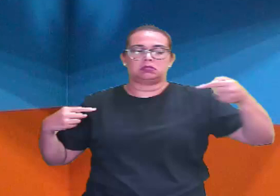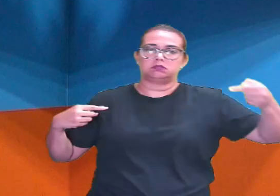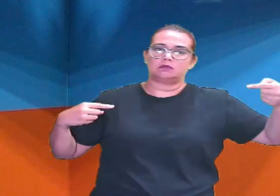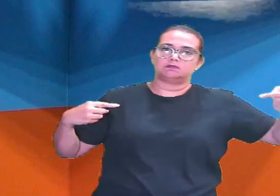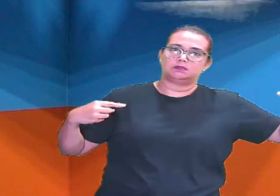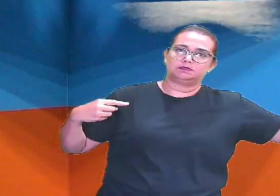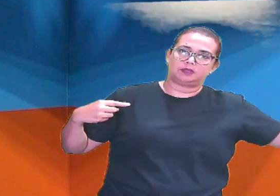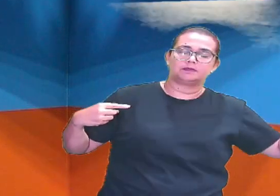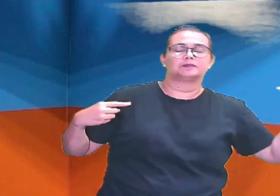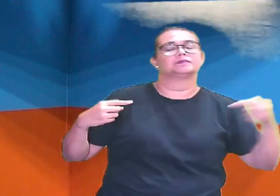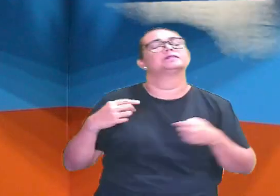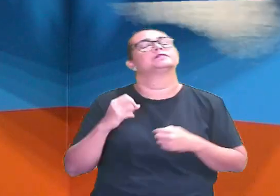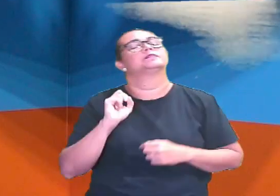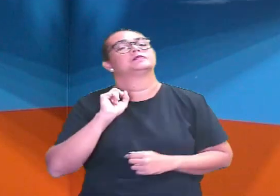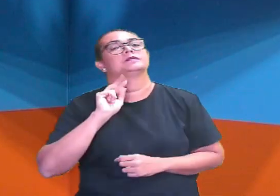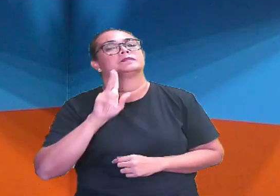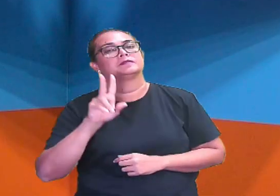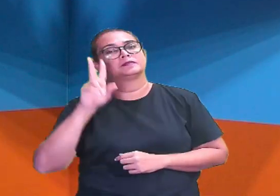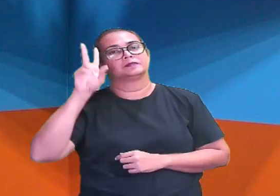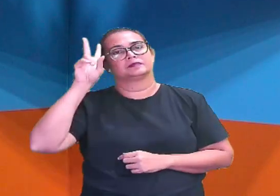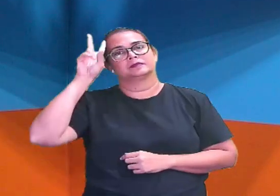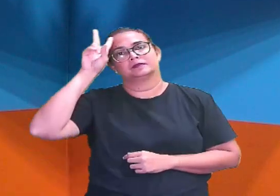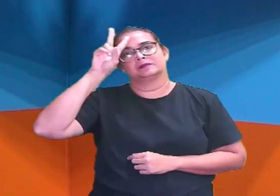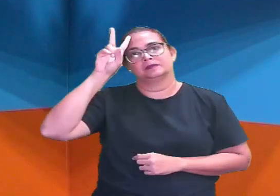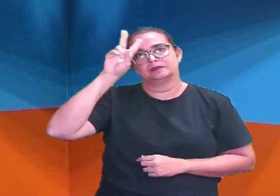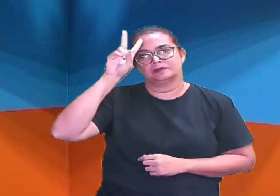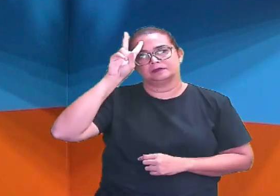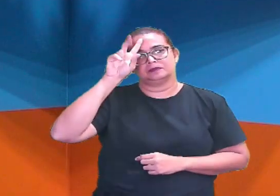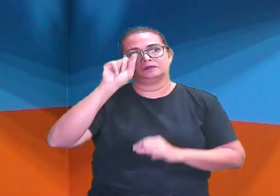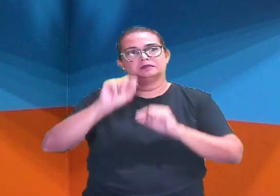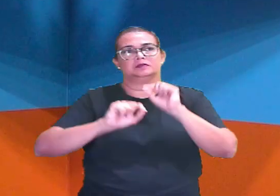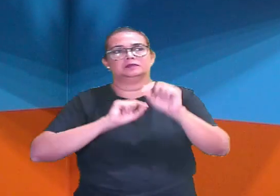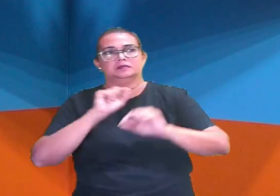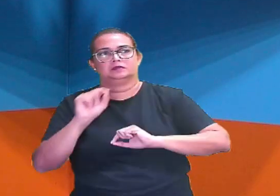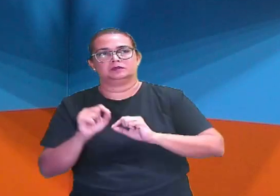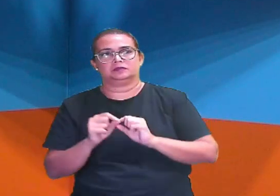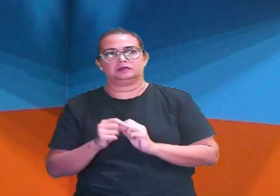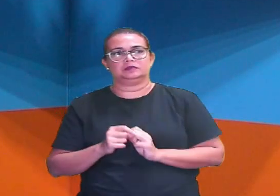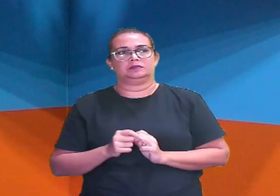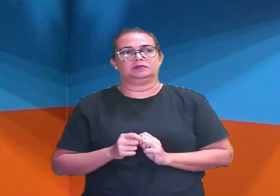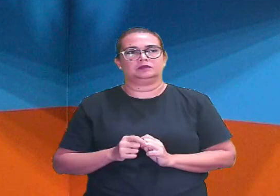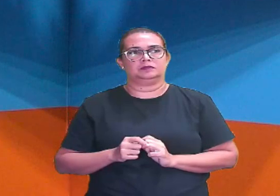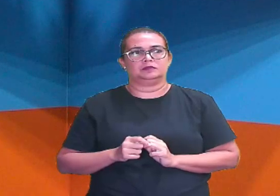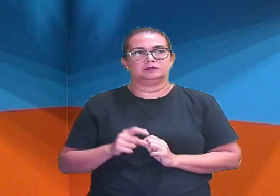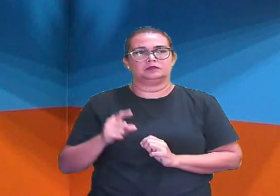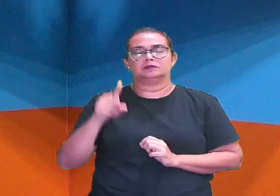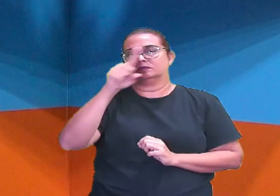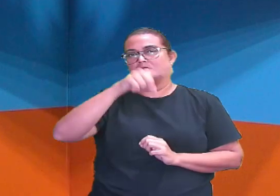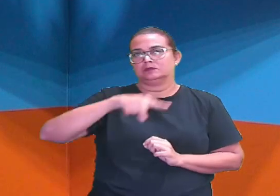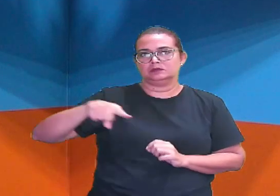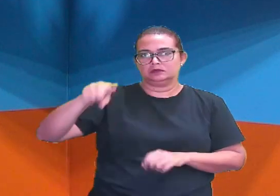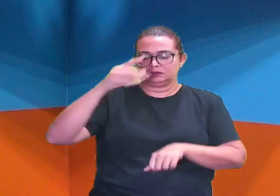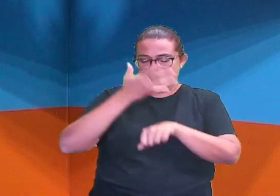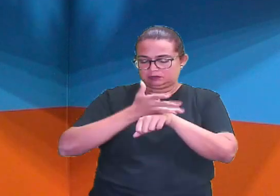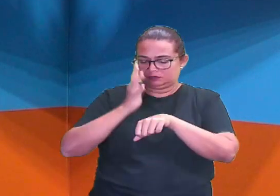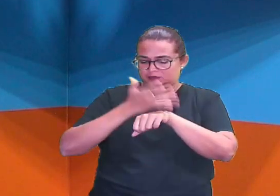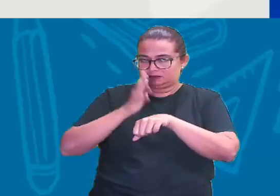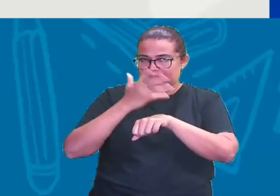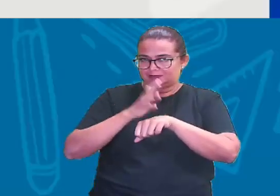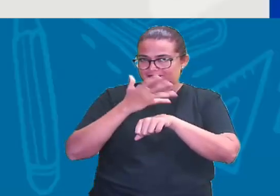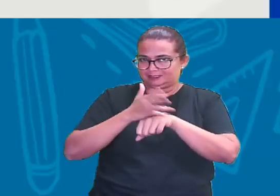lembrando Tá, gente? Sempre É Praticar Essa